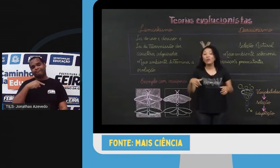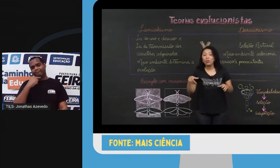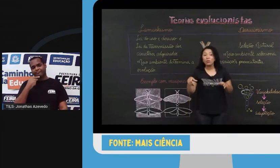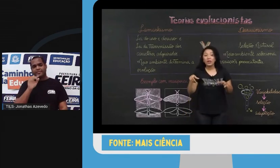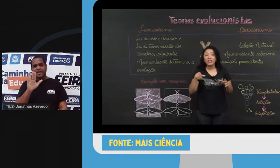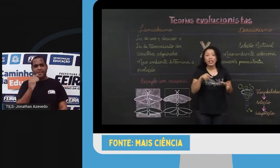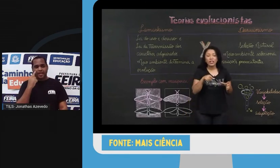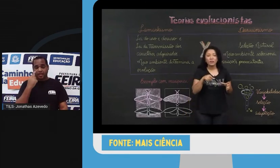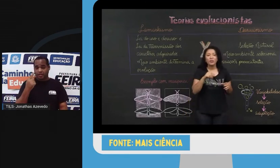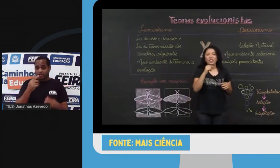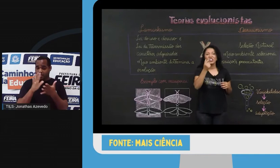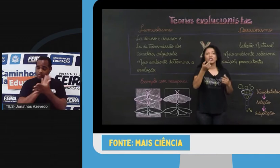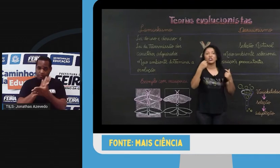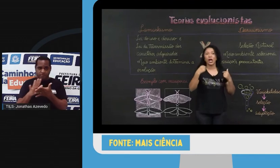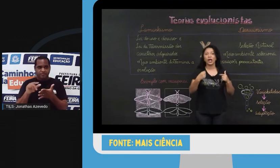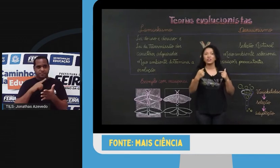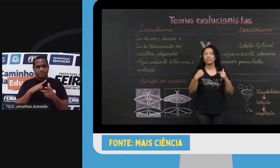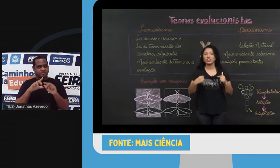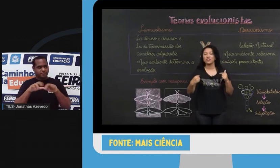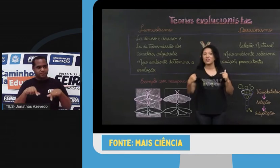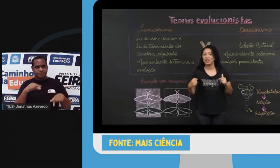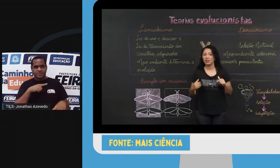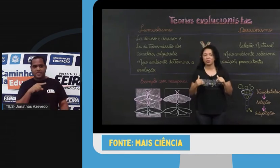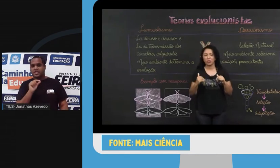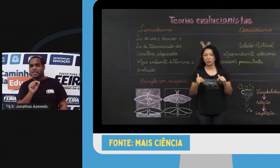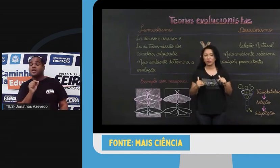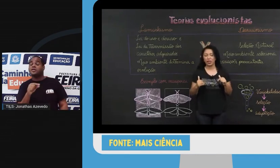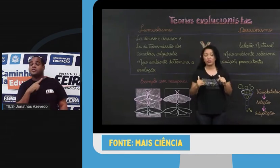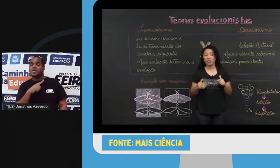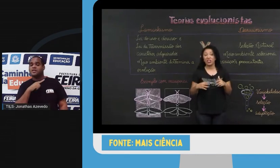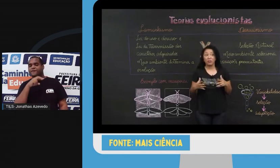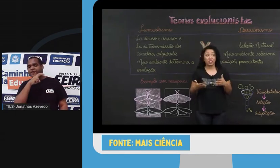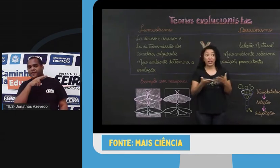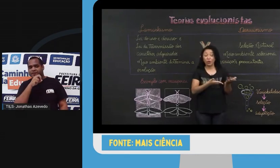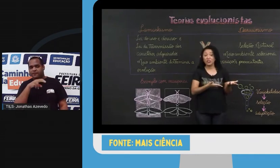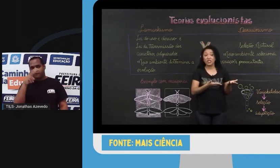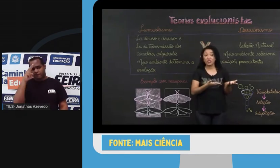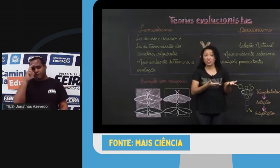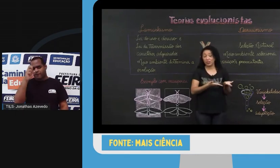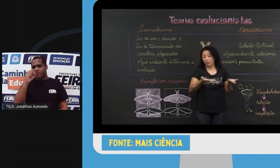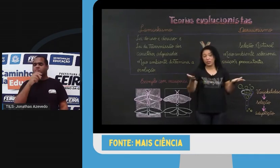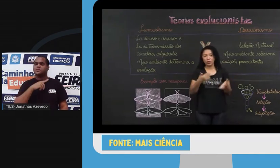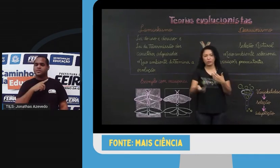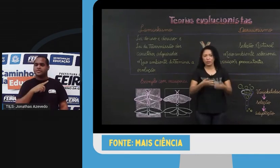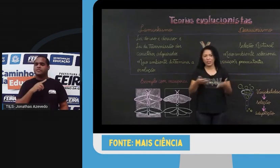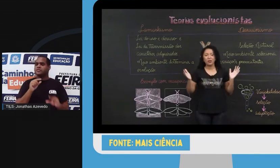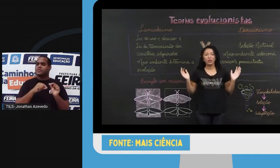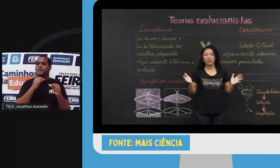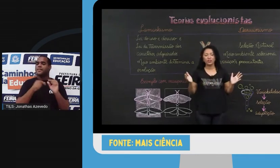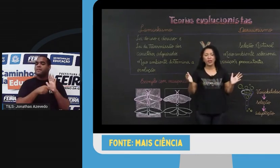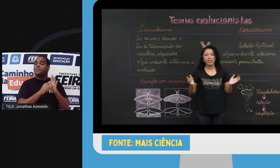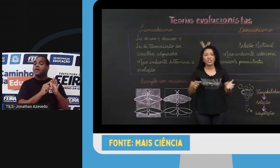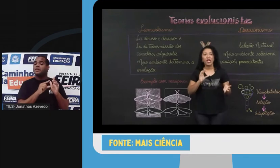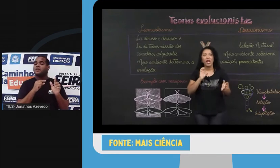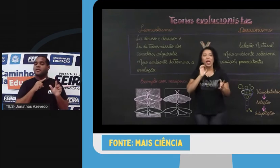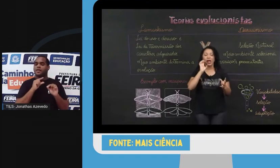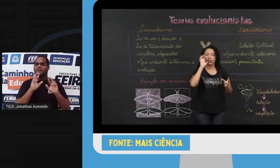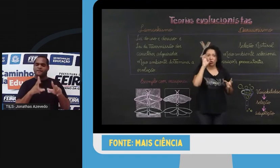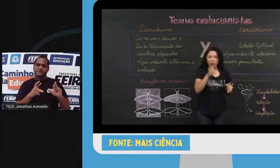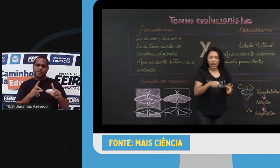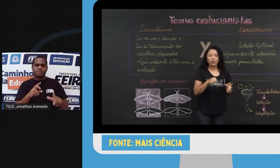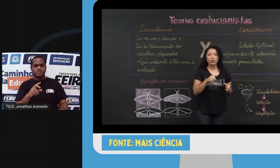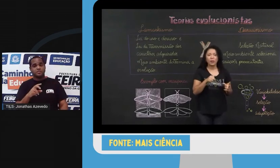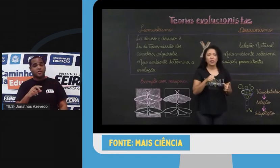Porém, algumas ali que já tinham venenos mais potentes, mas que na condição anterior não faziam a menor diferença,